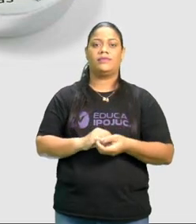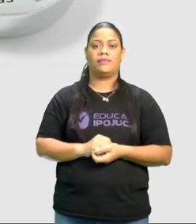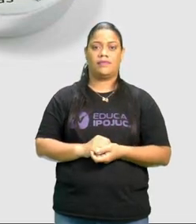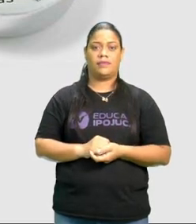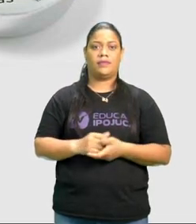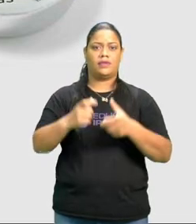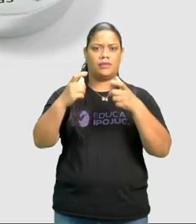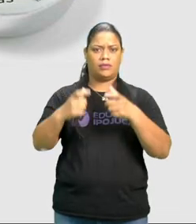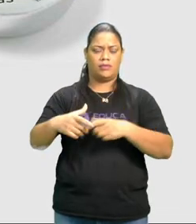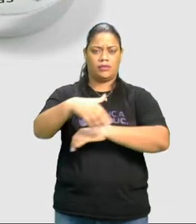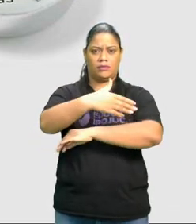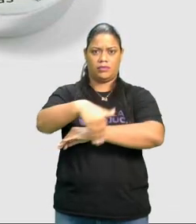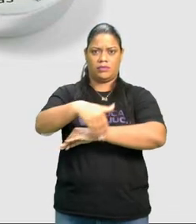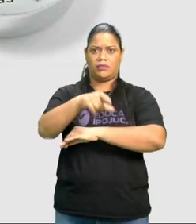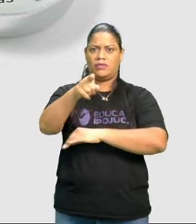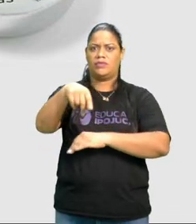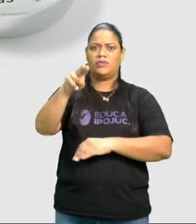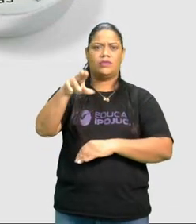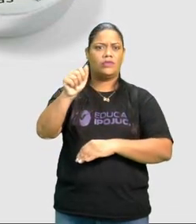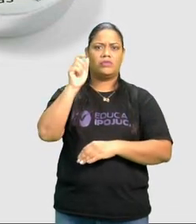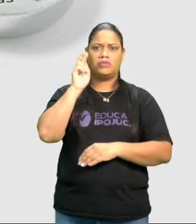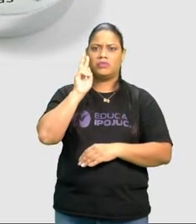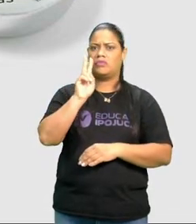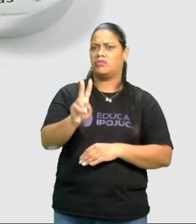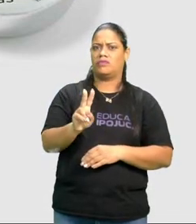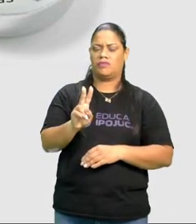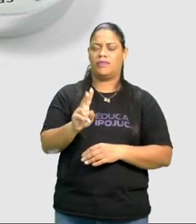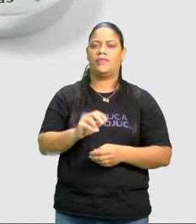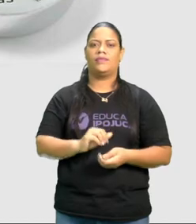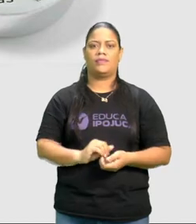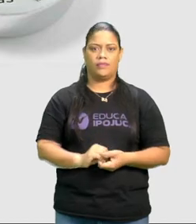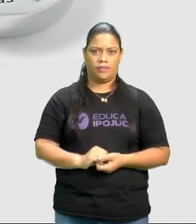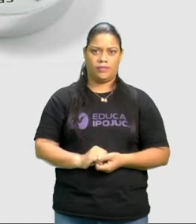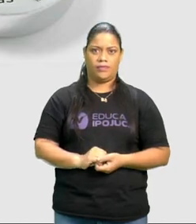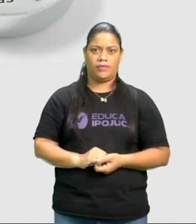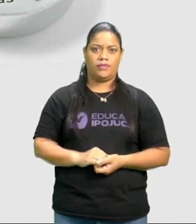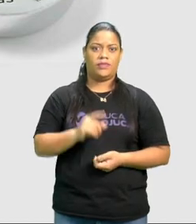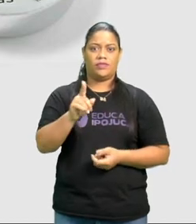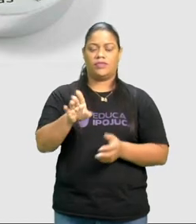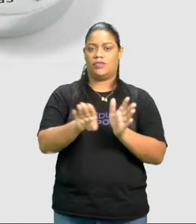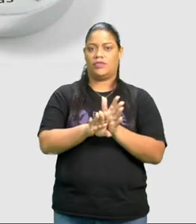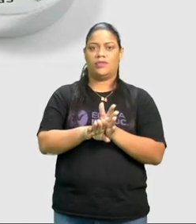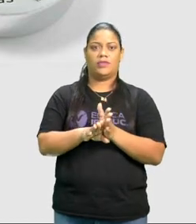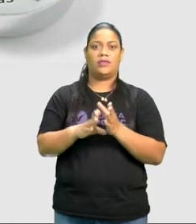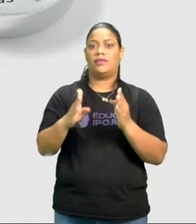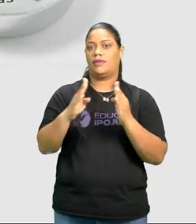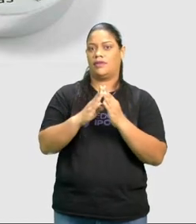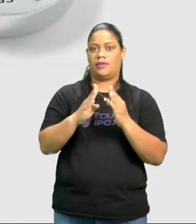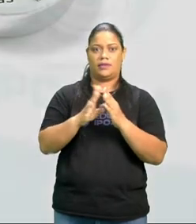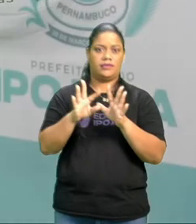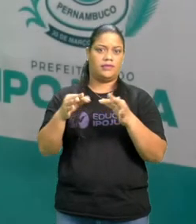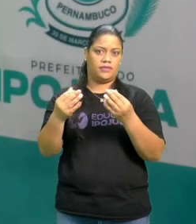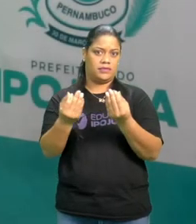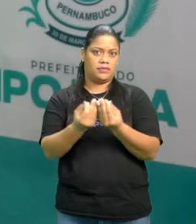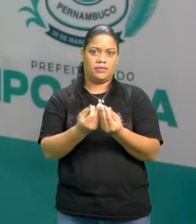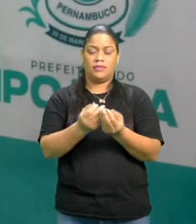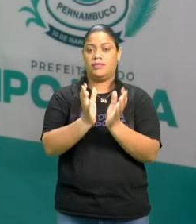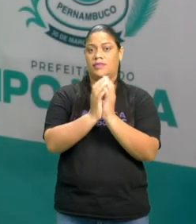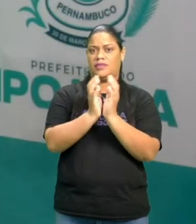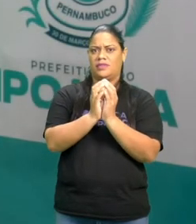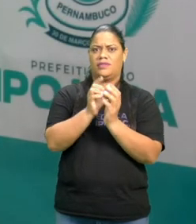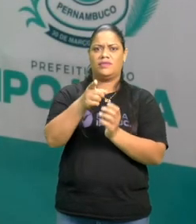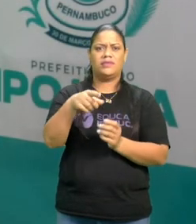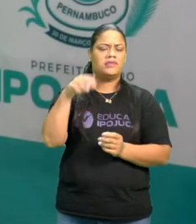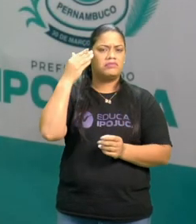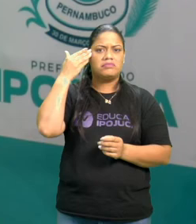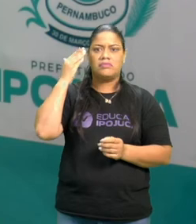endereço que você não foi ainda? Que você quer chegar? Digamos que você quer visitar alguém, um parente no centro do Recife e